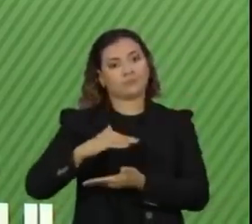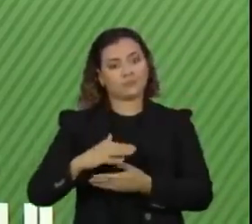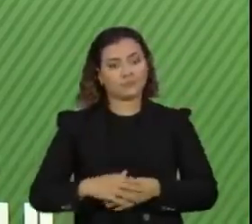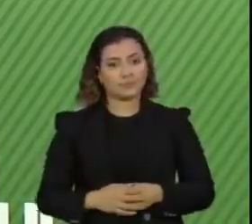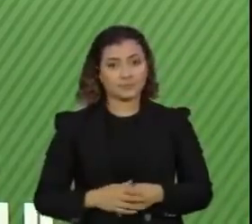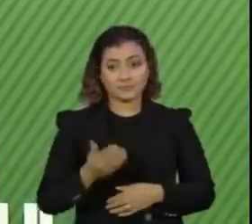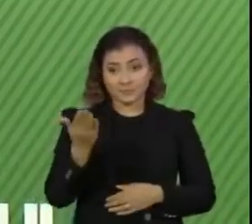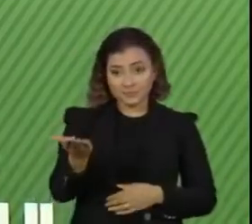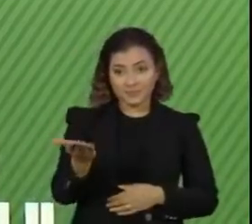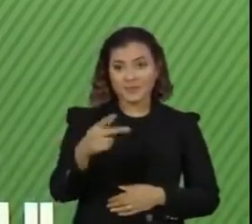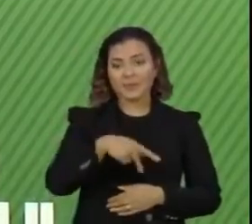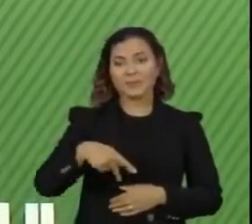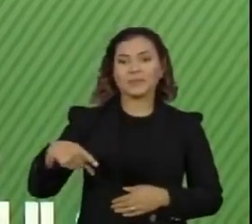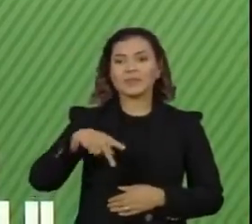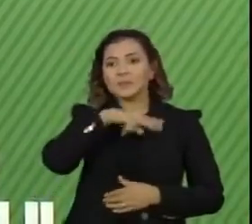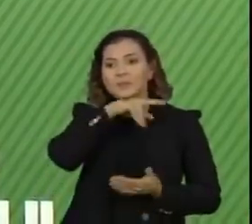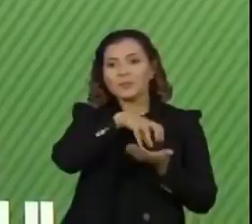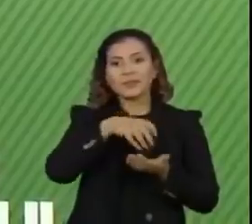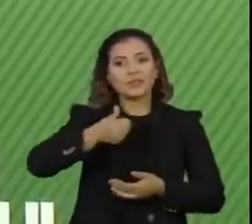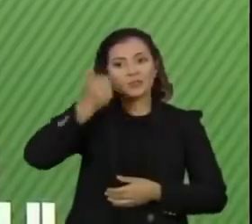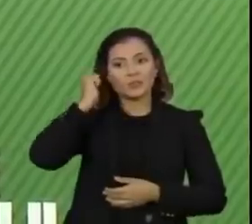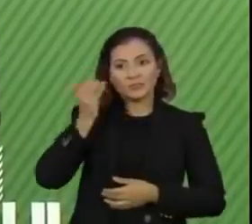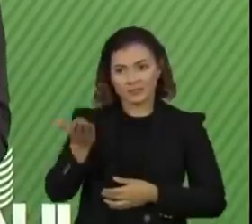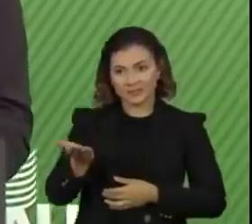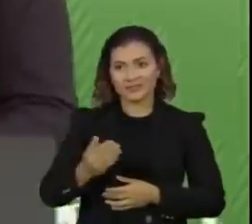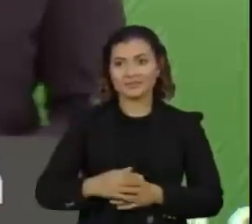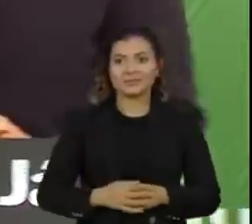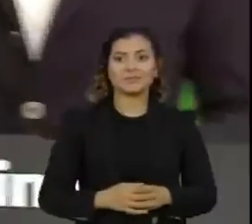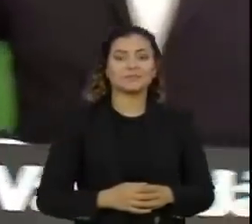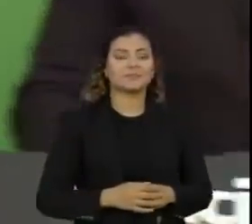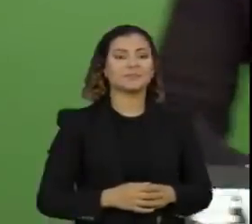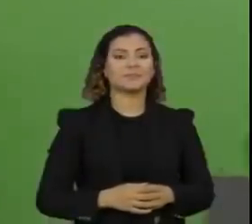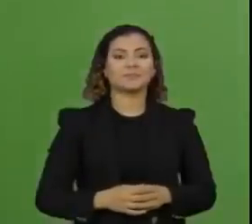Com a palavra, o presidente do Instituto Butantan, Dimas Covas.